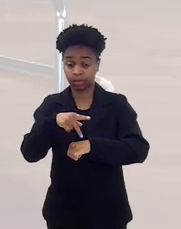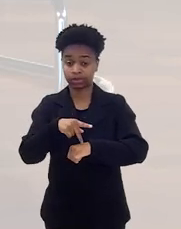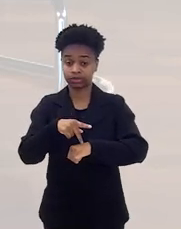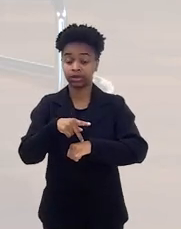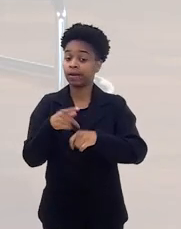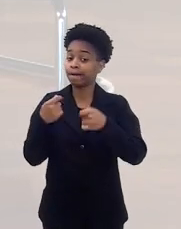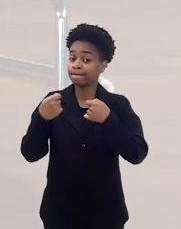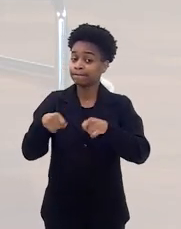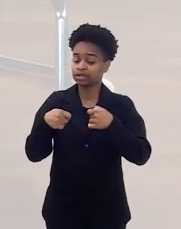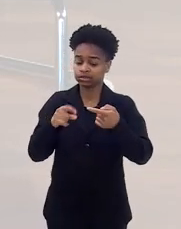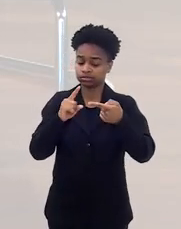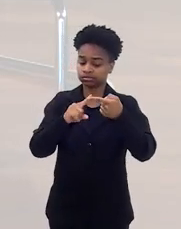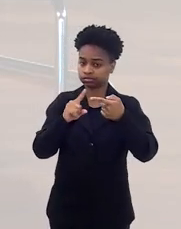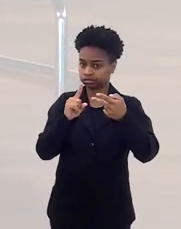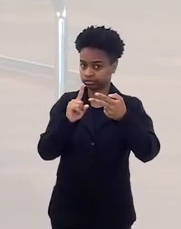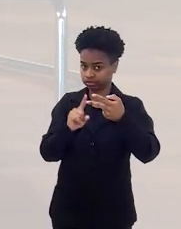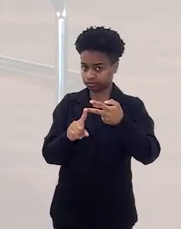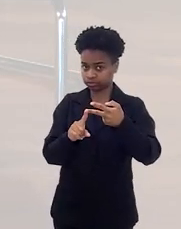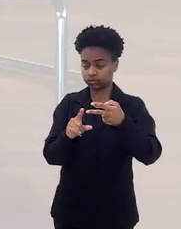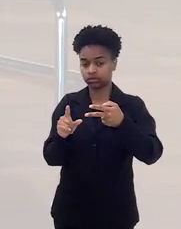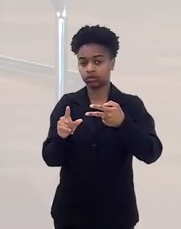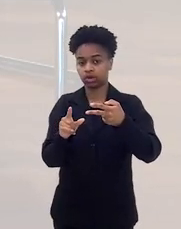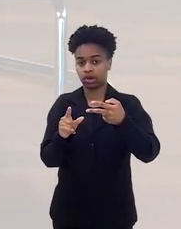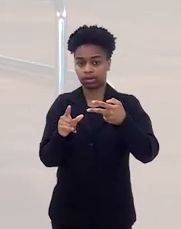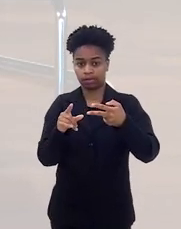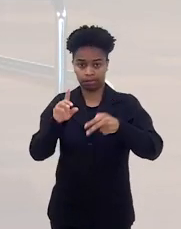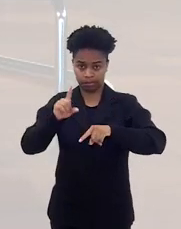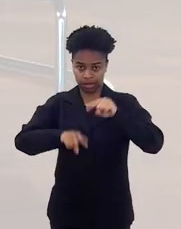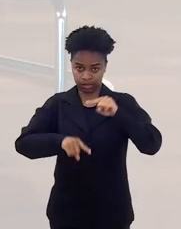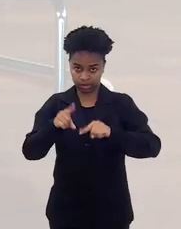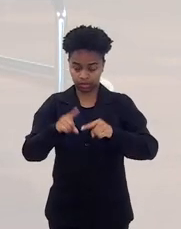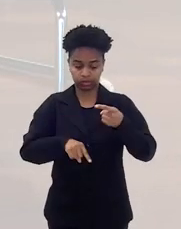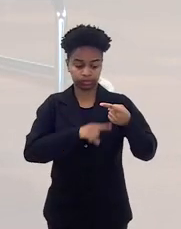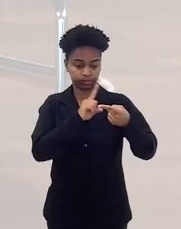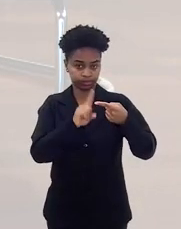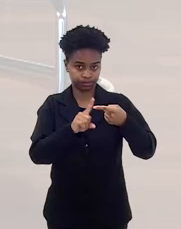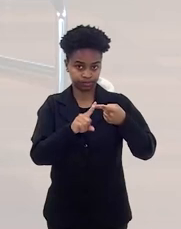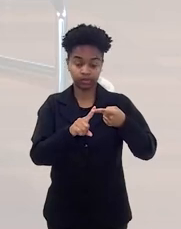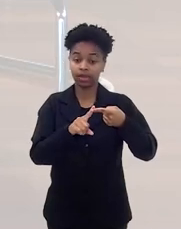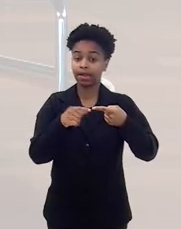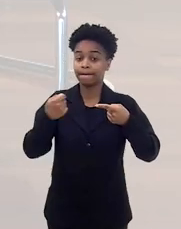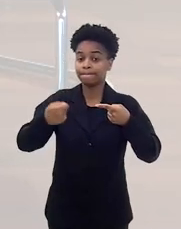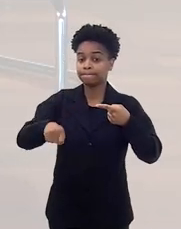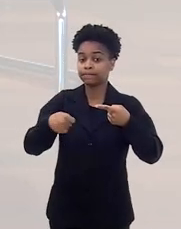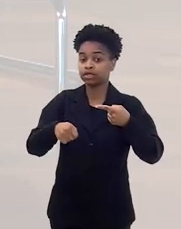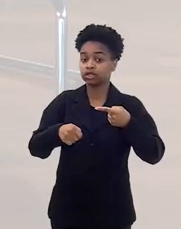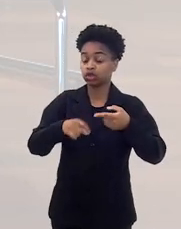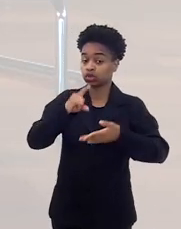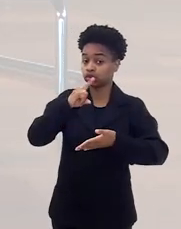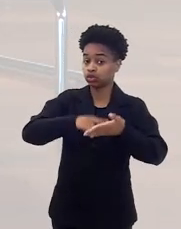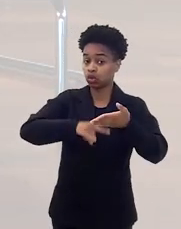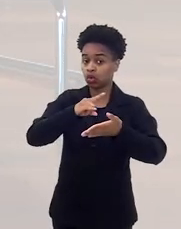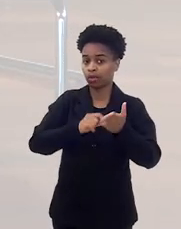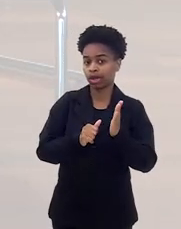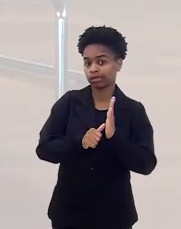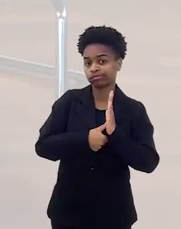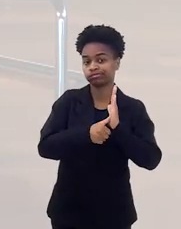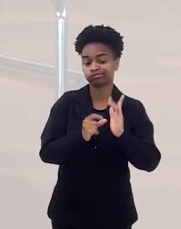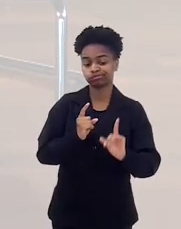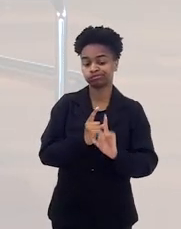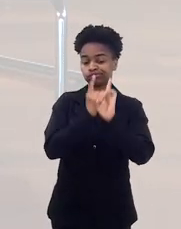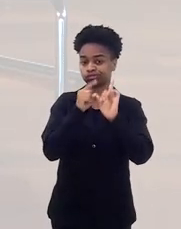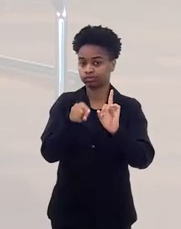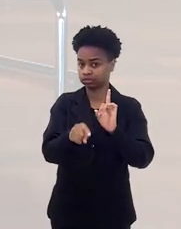solo estrangeiro, ele precisa de dois pontos, de dois instrumentos. Primeiro, ele precisa de um documento de identidade